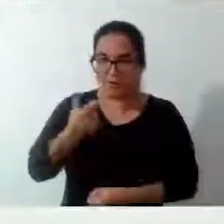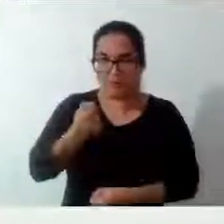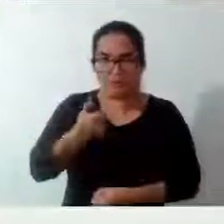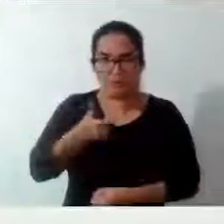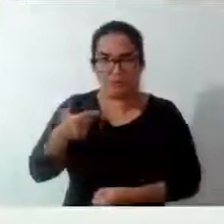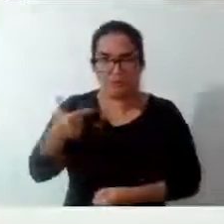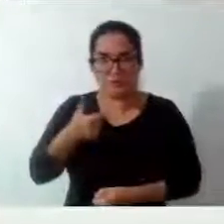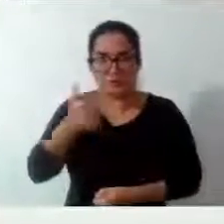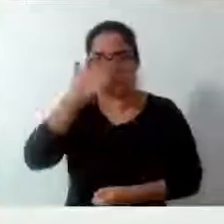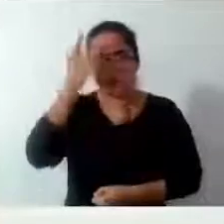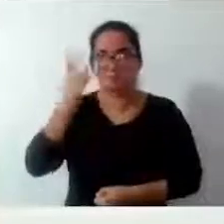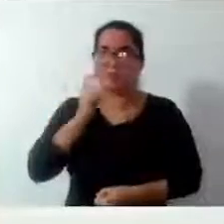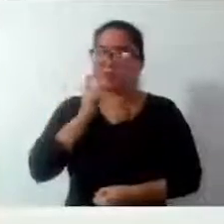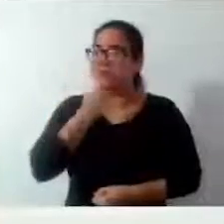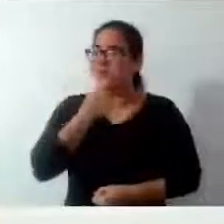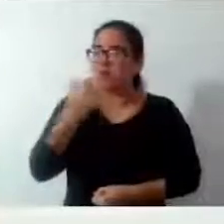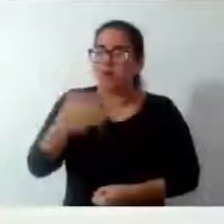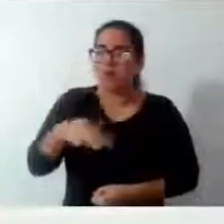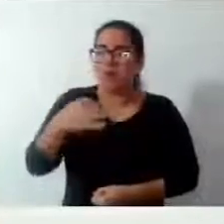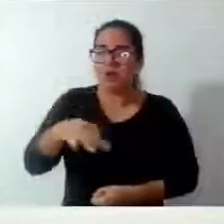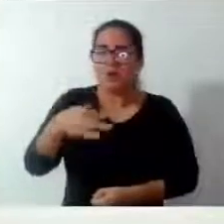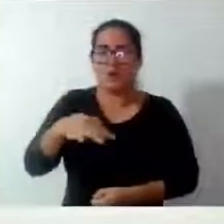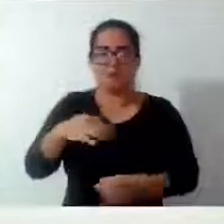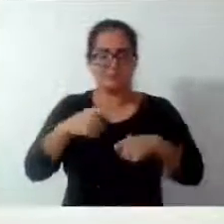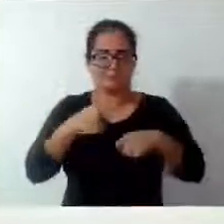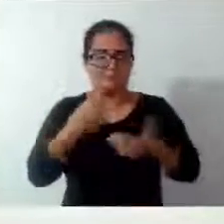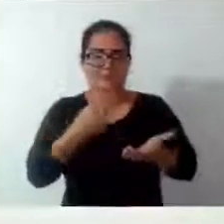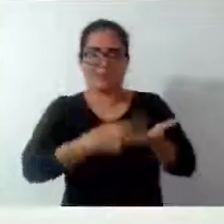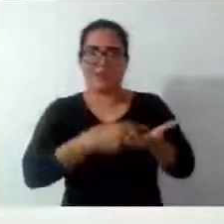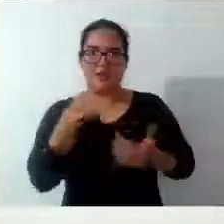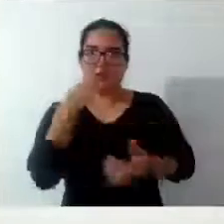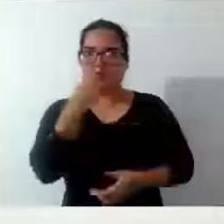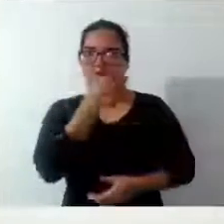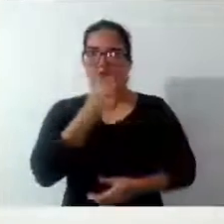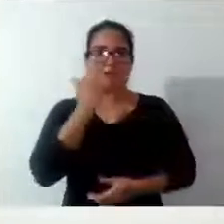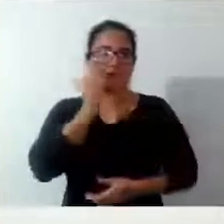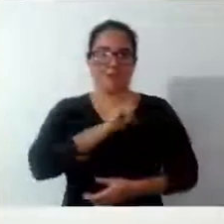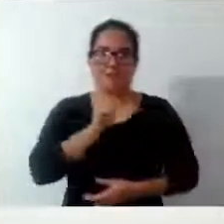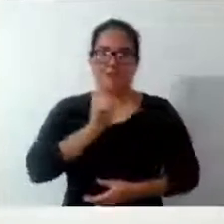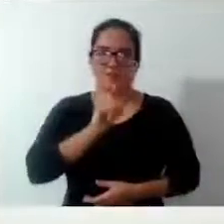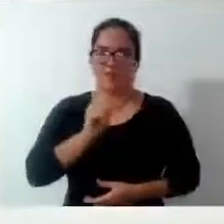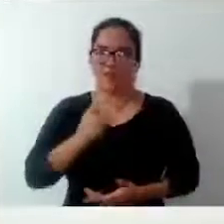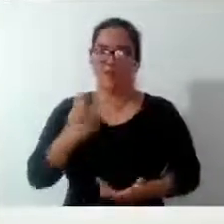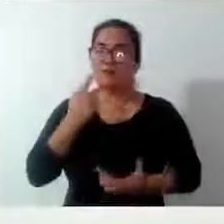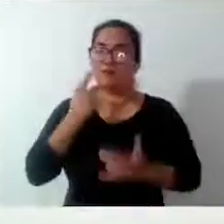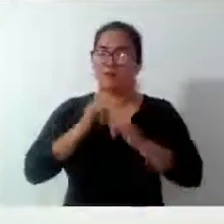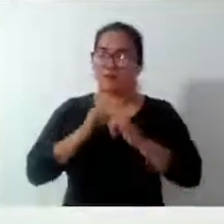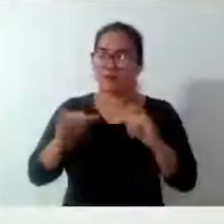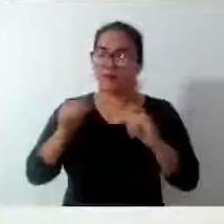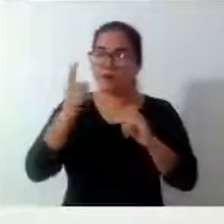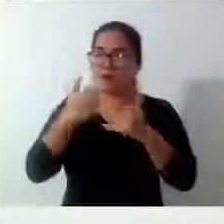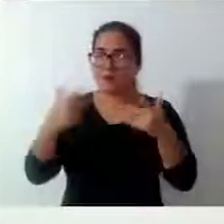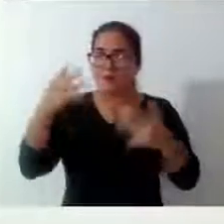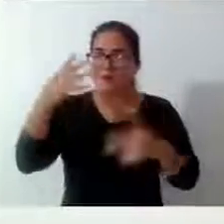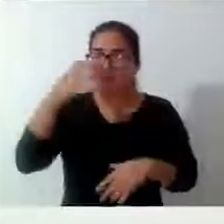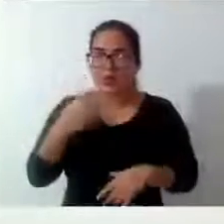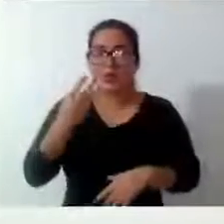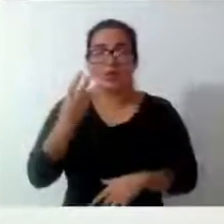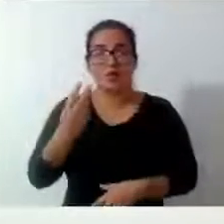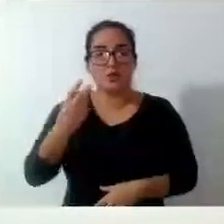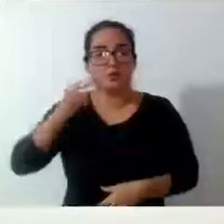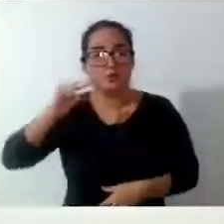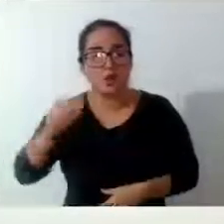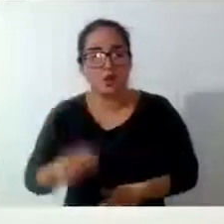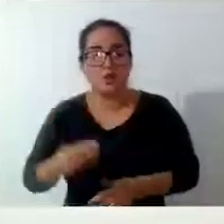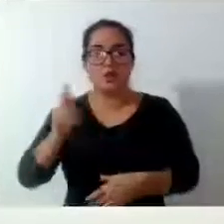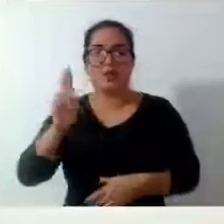pessoas estão com dor de dente, infelizmente, não conseguem a hora para o dentista. Senhores vereadores, a gente está falando de uma coisa séria, são dois milhões de reais para o